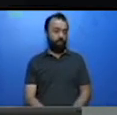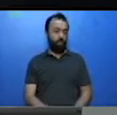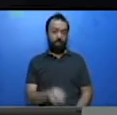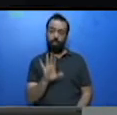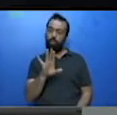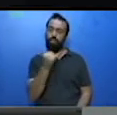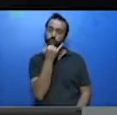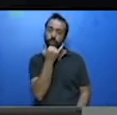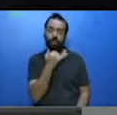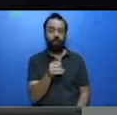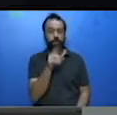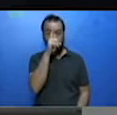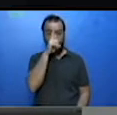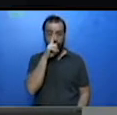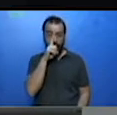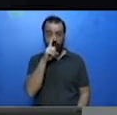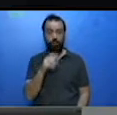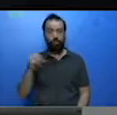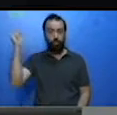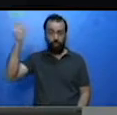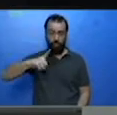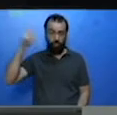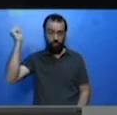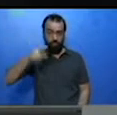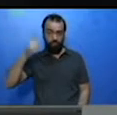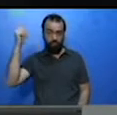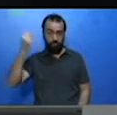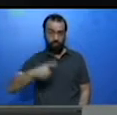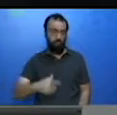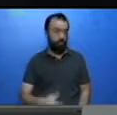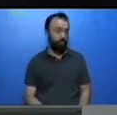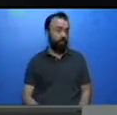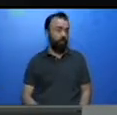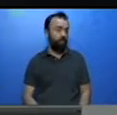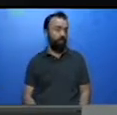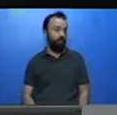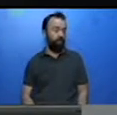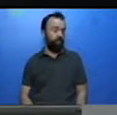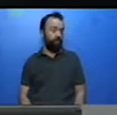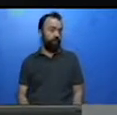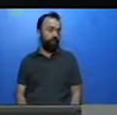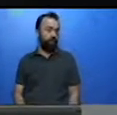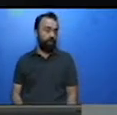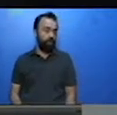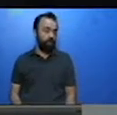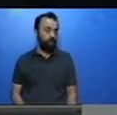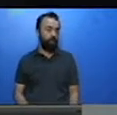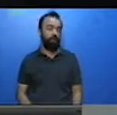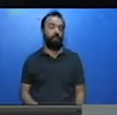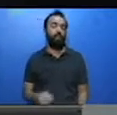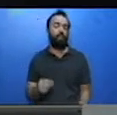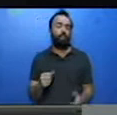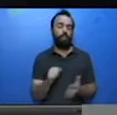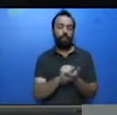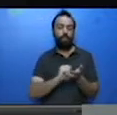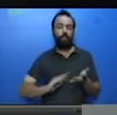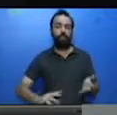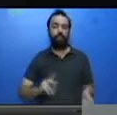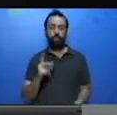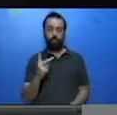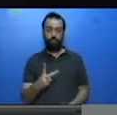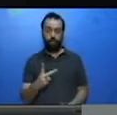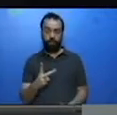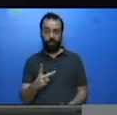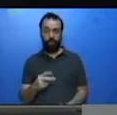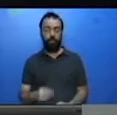Muito bem. Para o exercício 2, sabendo que as hortaliças geralmente precisam de mais